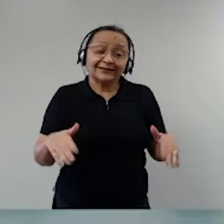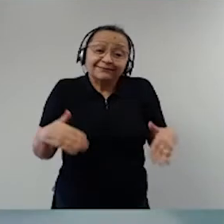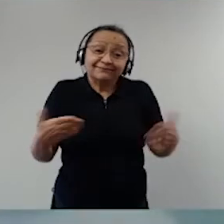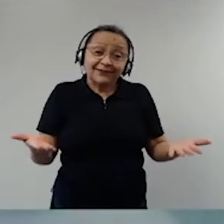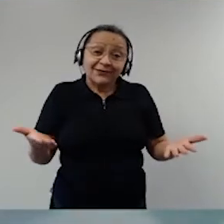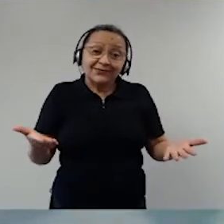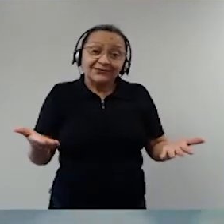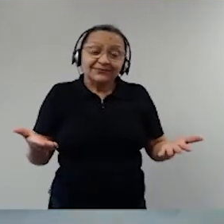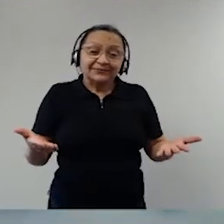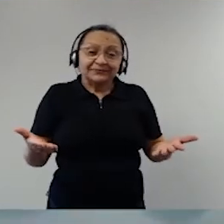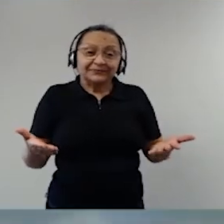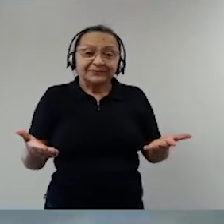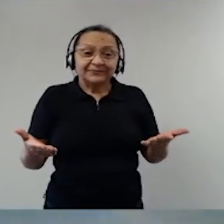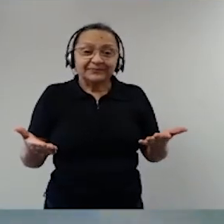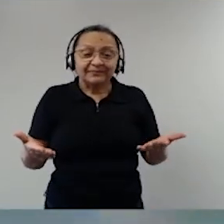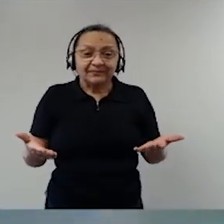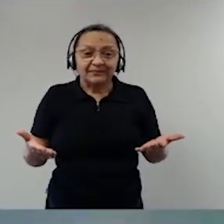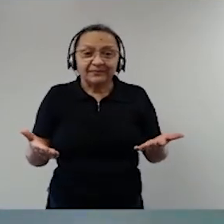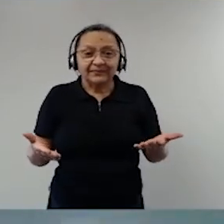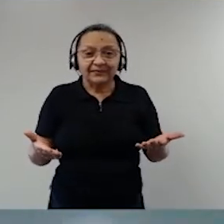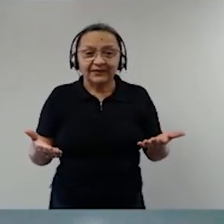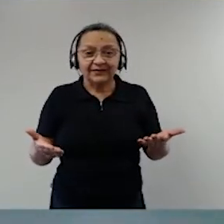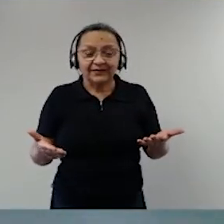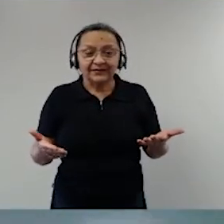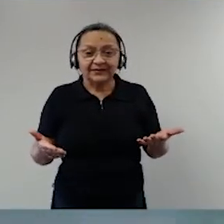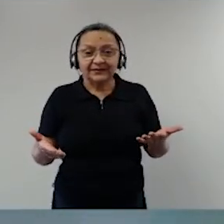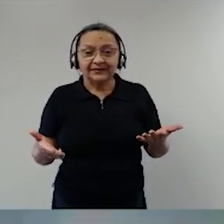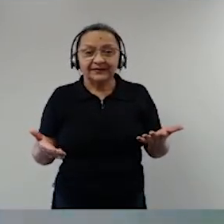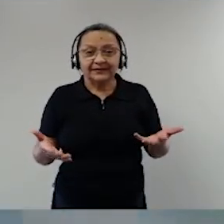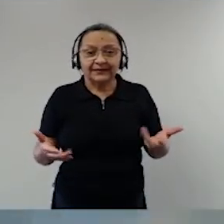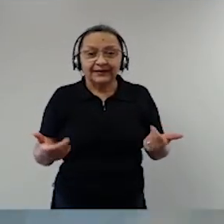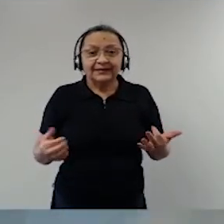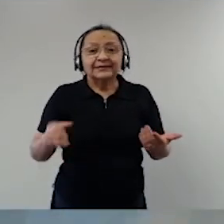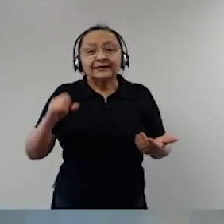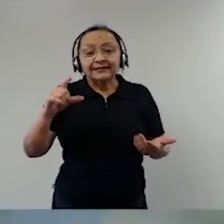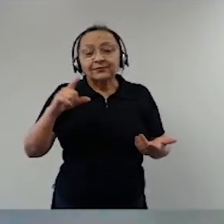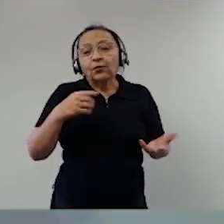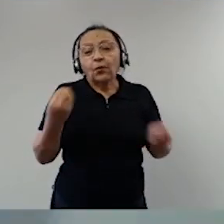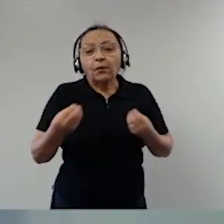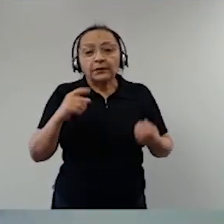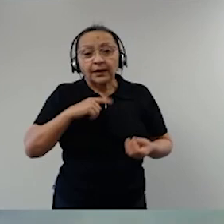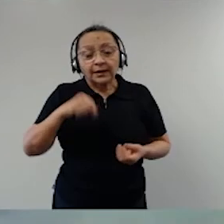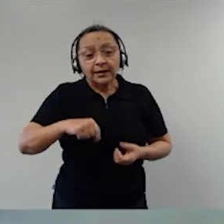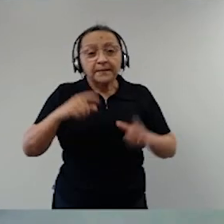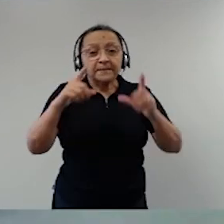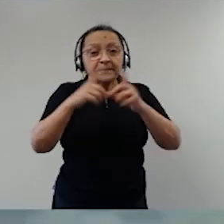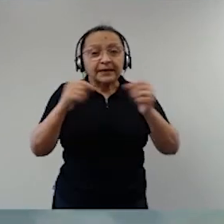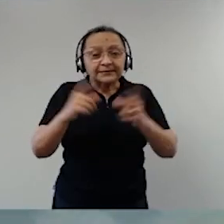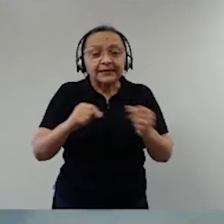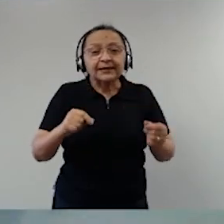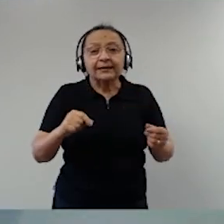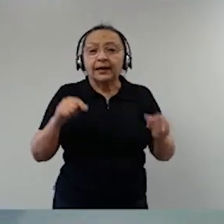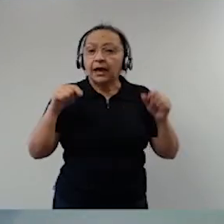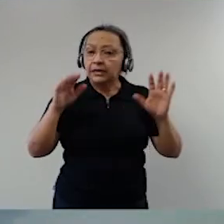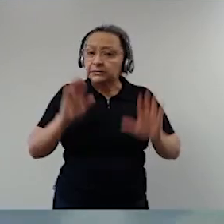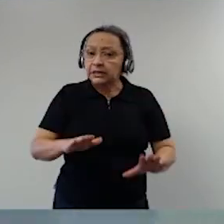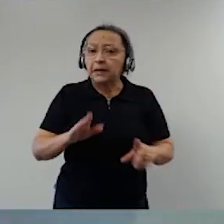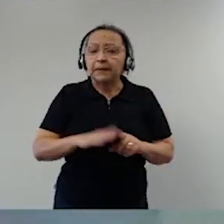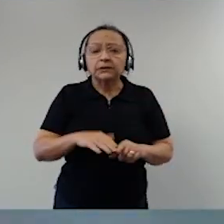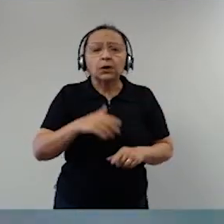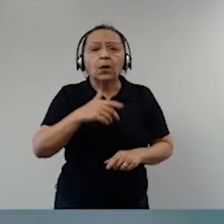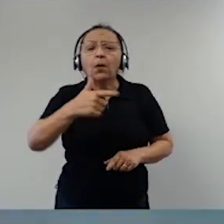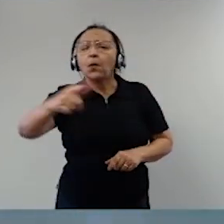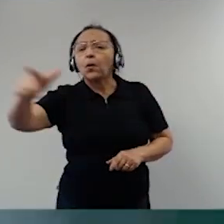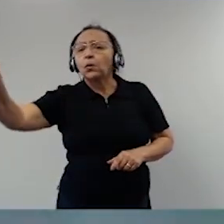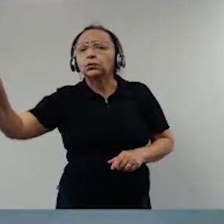quando tem esse clima aqui em Brasília, mas lá nos lugares mais remotos, lá no final